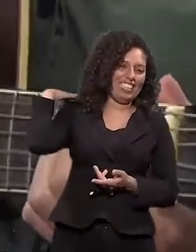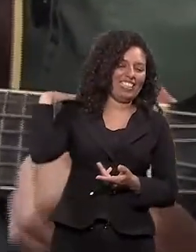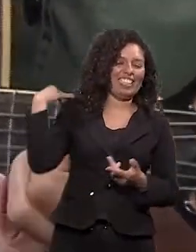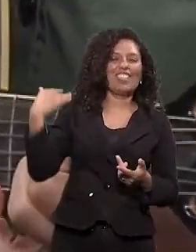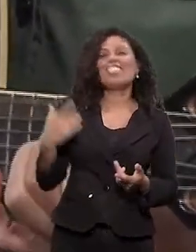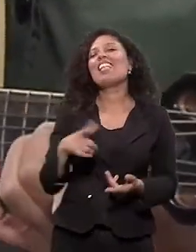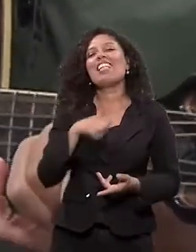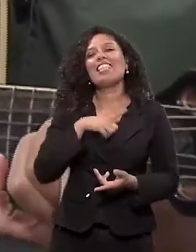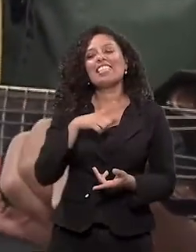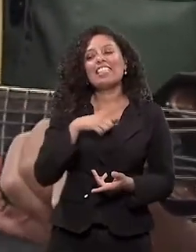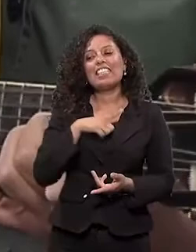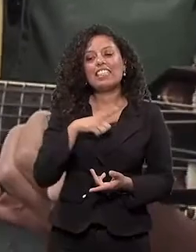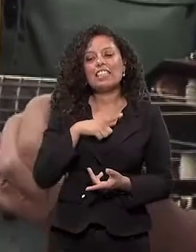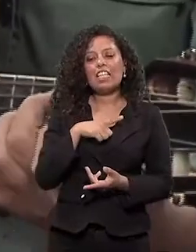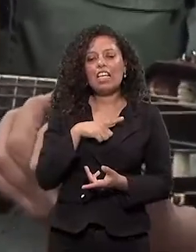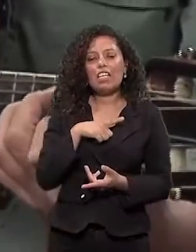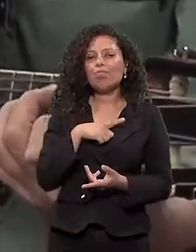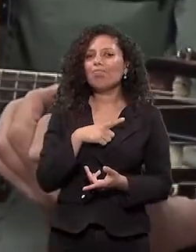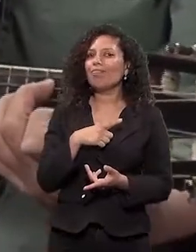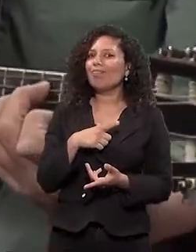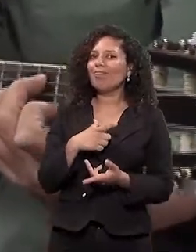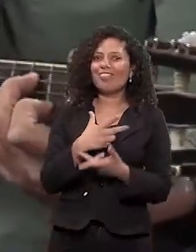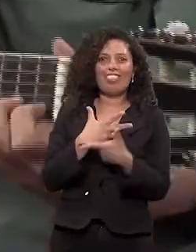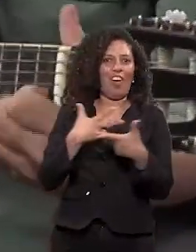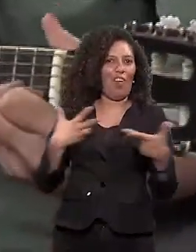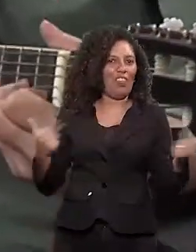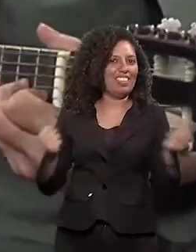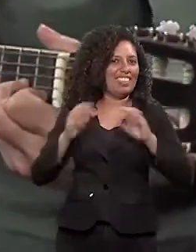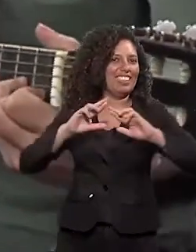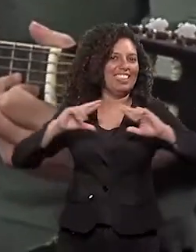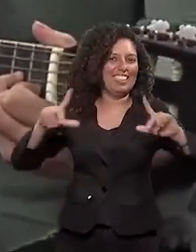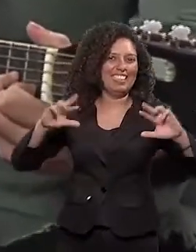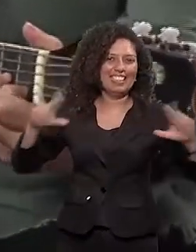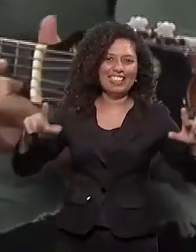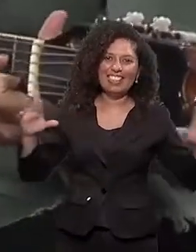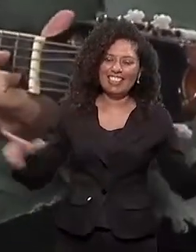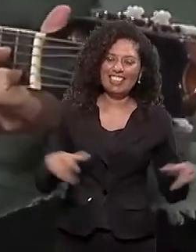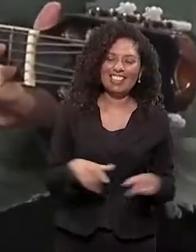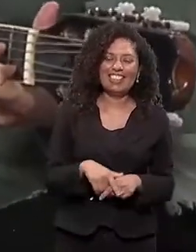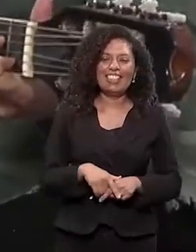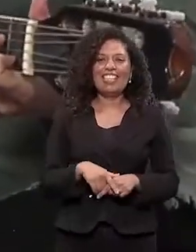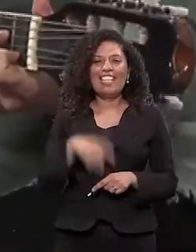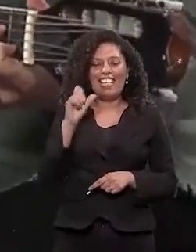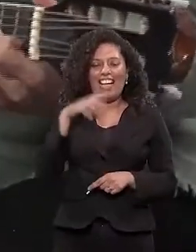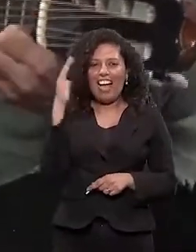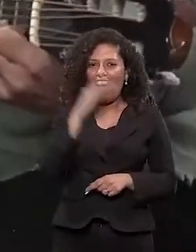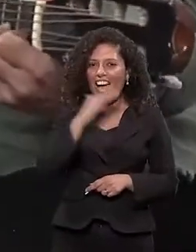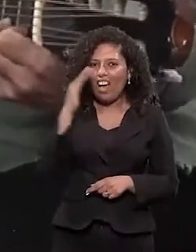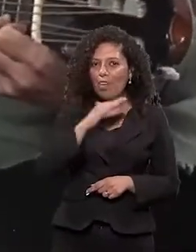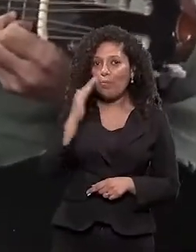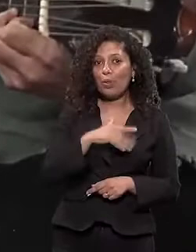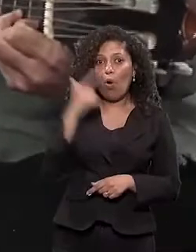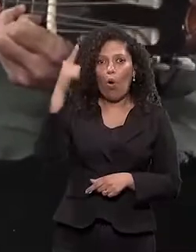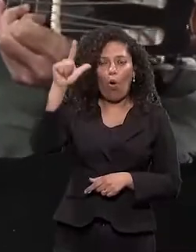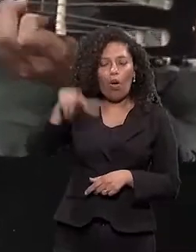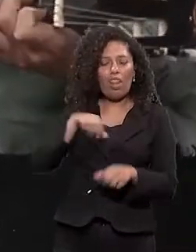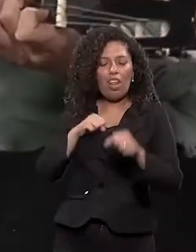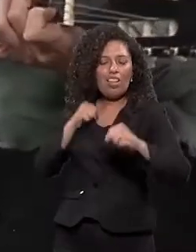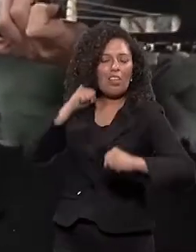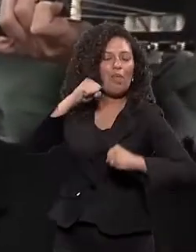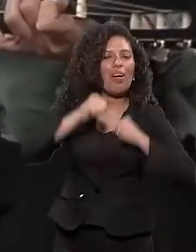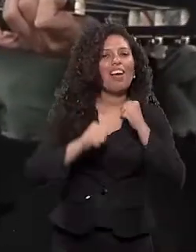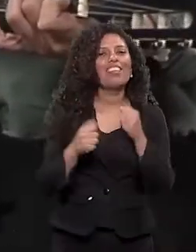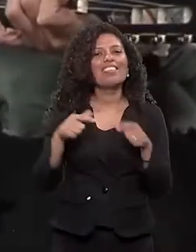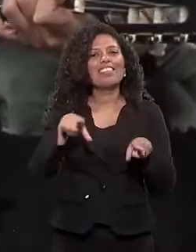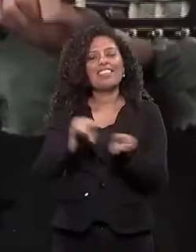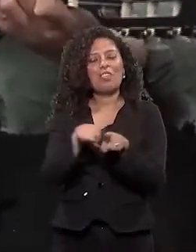O espegossauro tem espinho no rabo O velocirapto é muito rápido O lasmosauro, diplodocus E